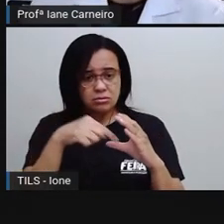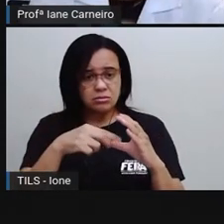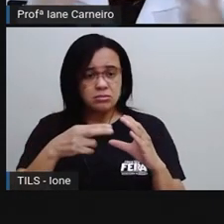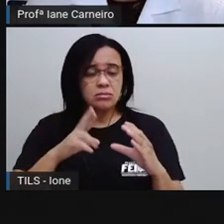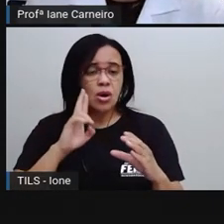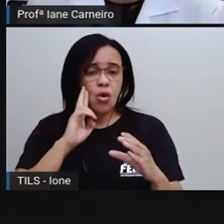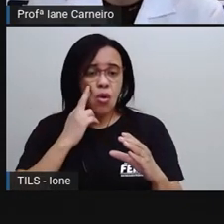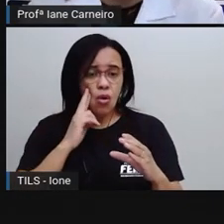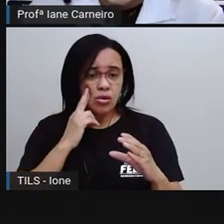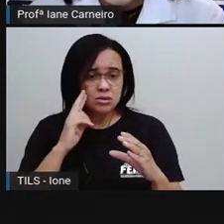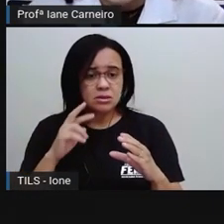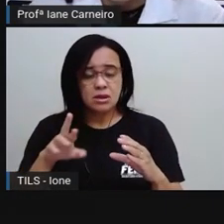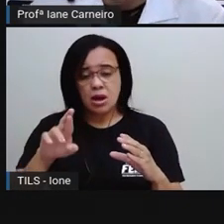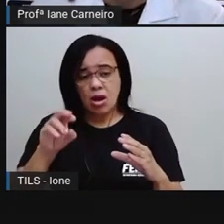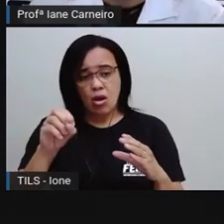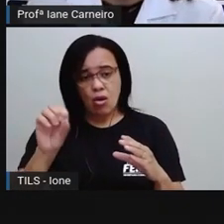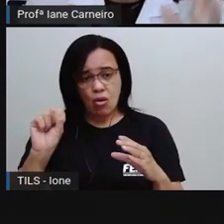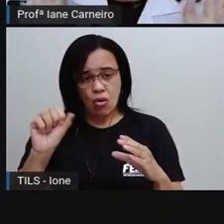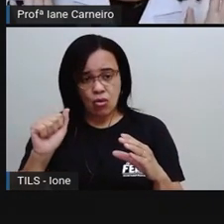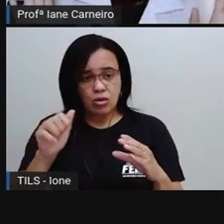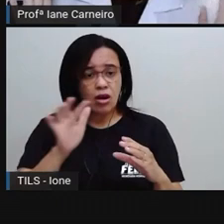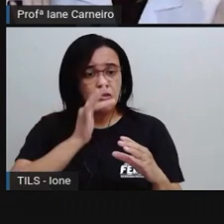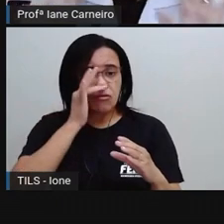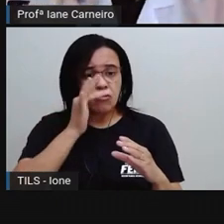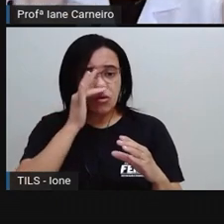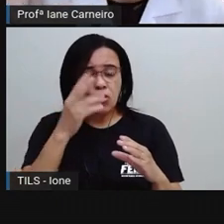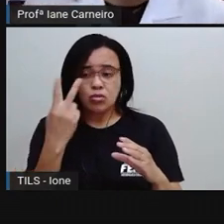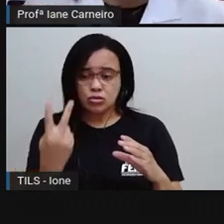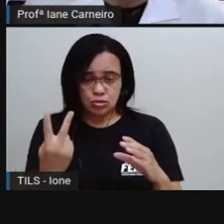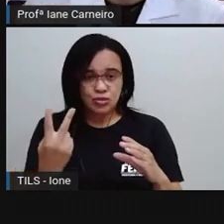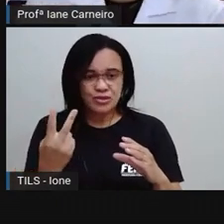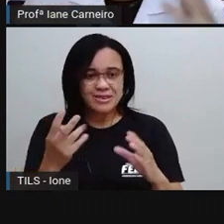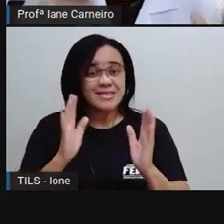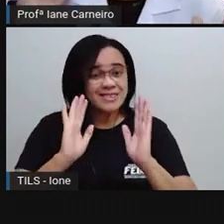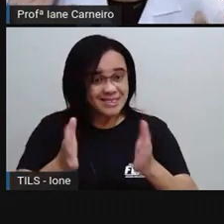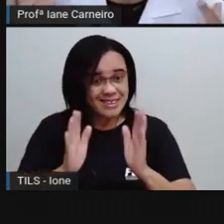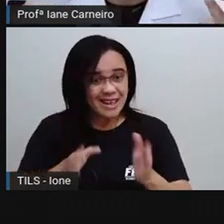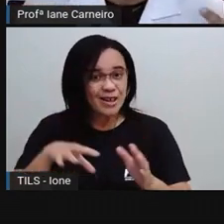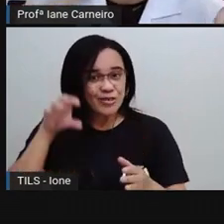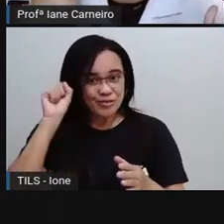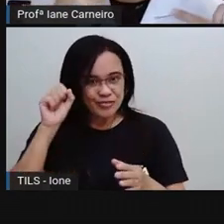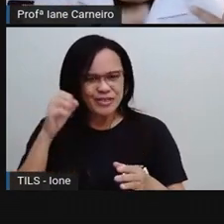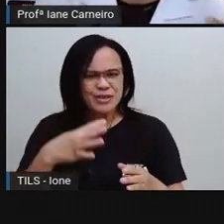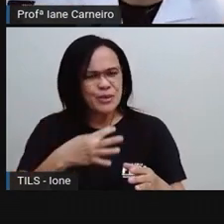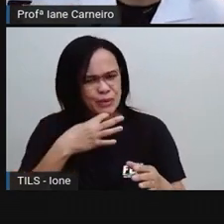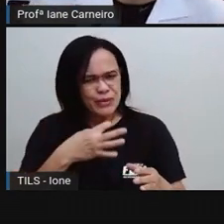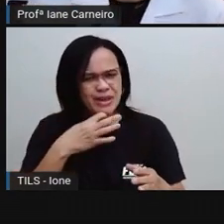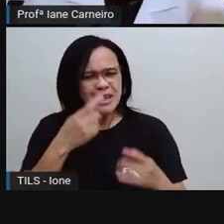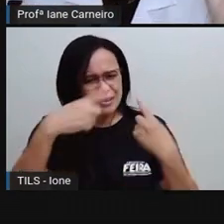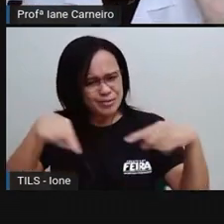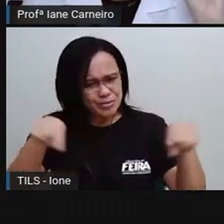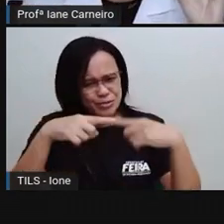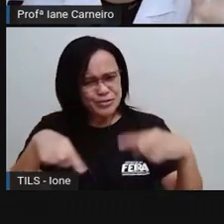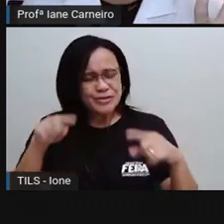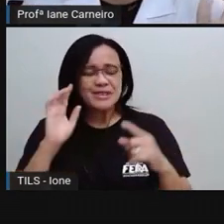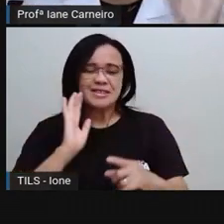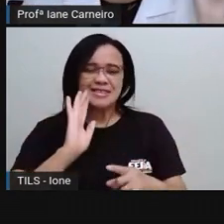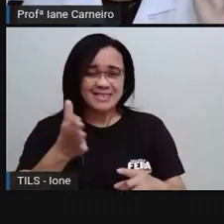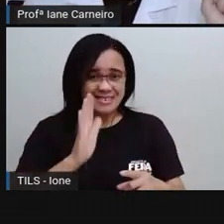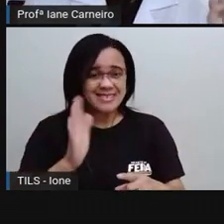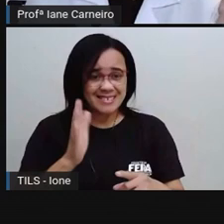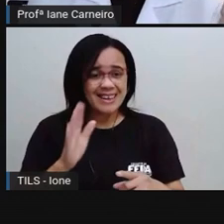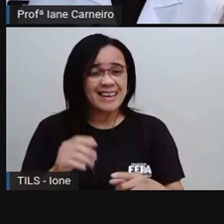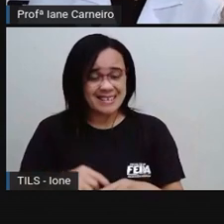turminha, vocês já conheciam essa música? Já ouviram, né? Tenho certeza que vocês já devem ter ouvido aí na